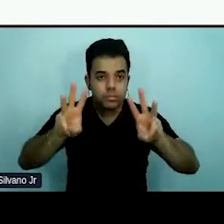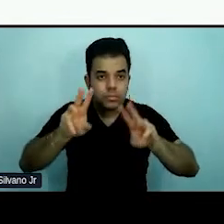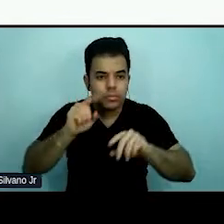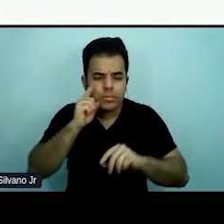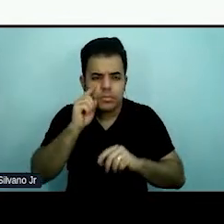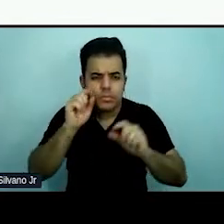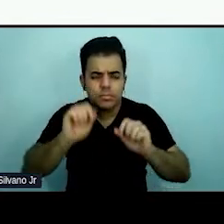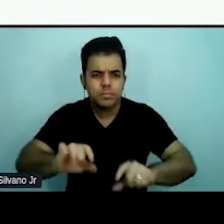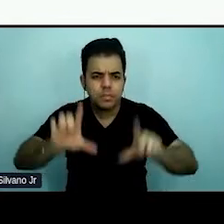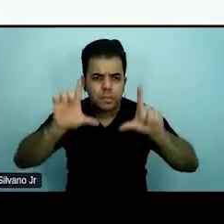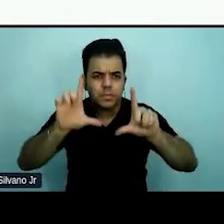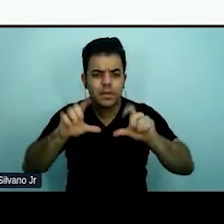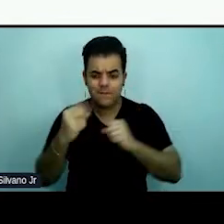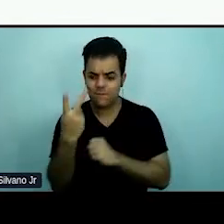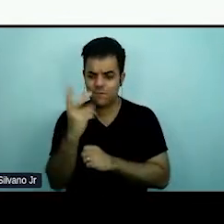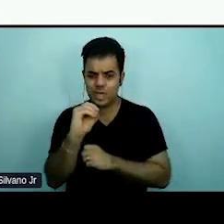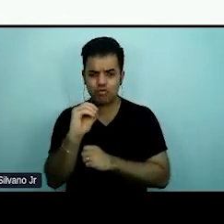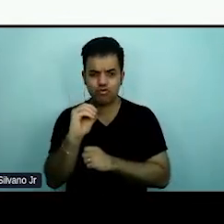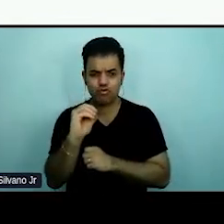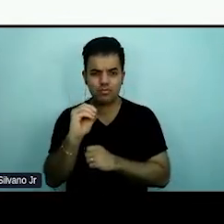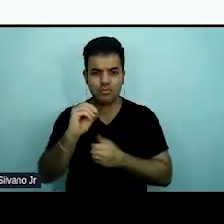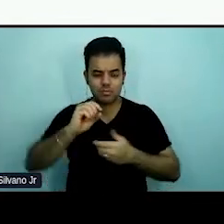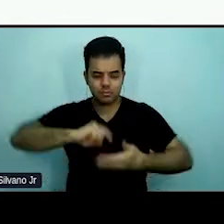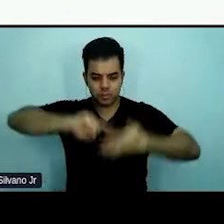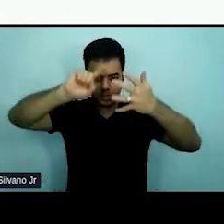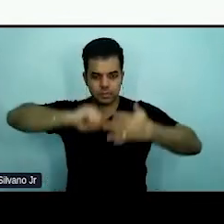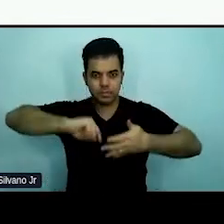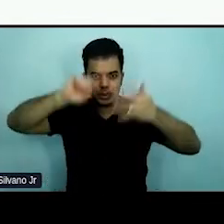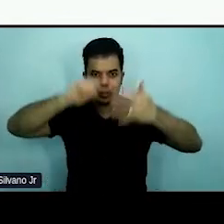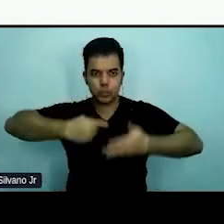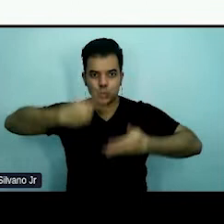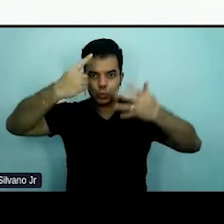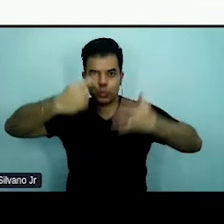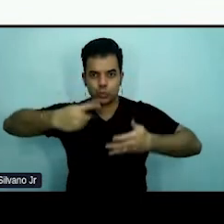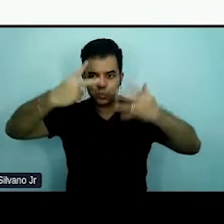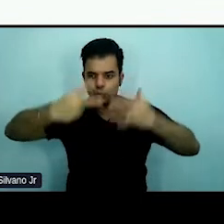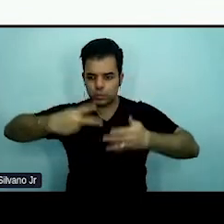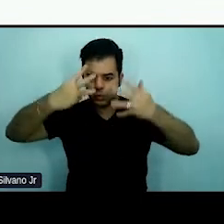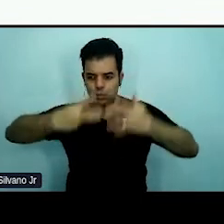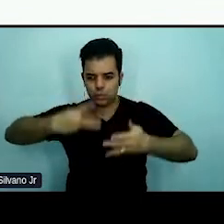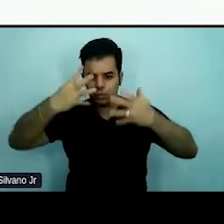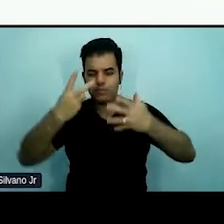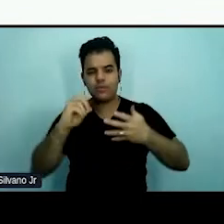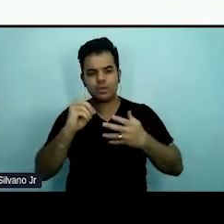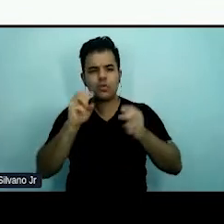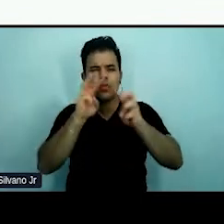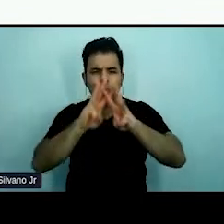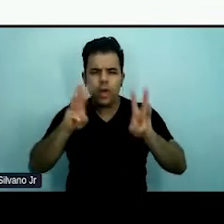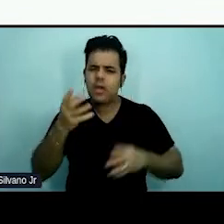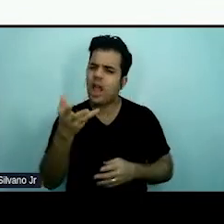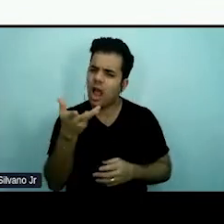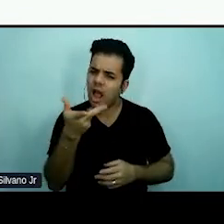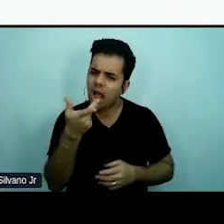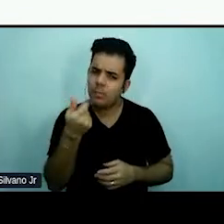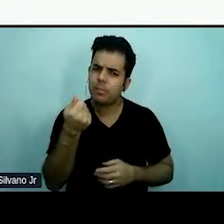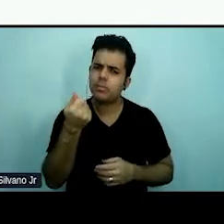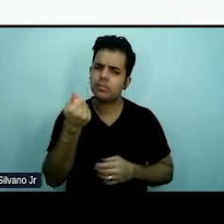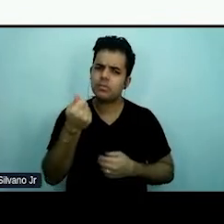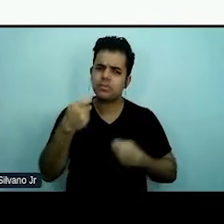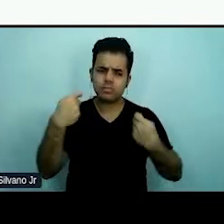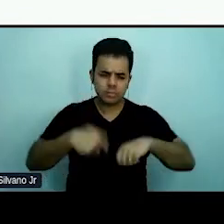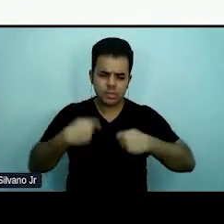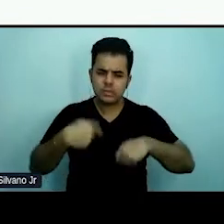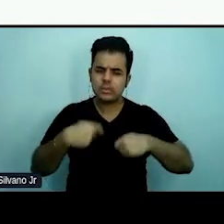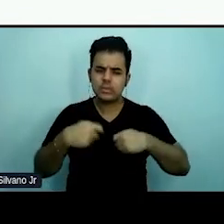online de vinte páginas. A leitura web, ela é mais ágil, é mais rápida. Normalmente, a gente